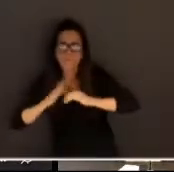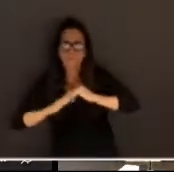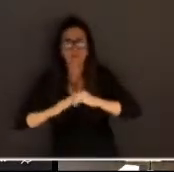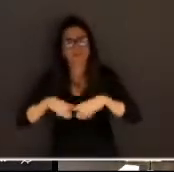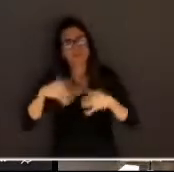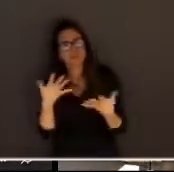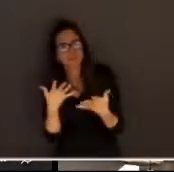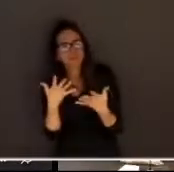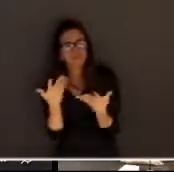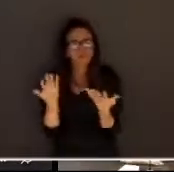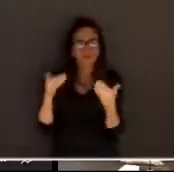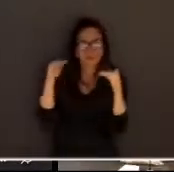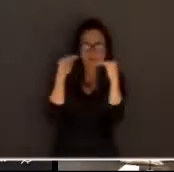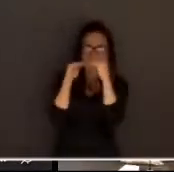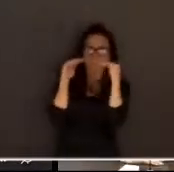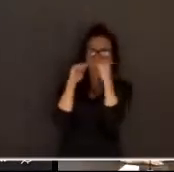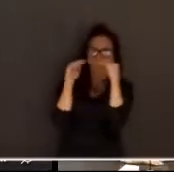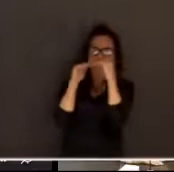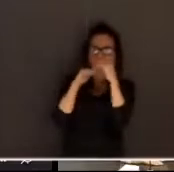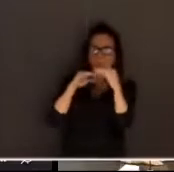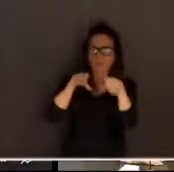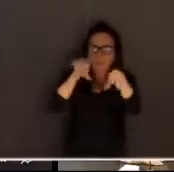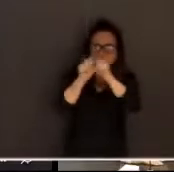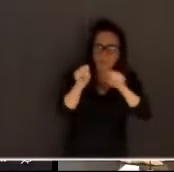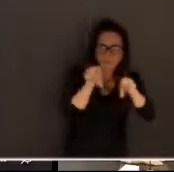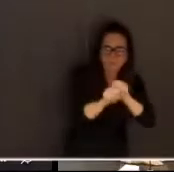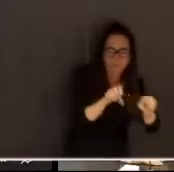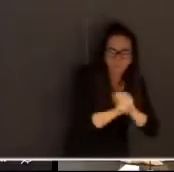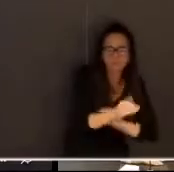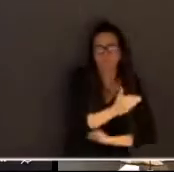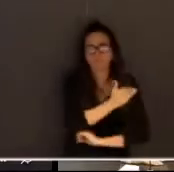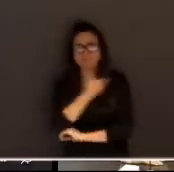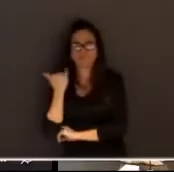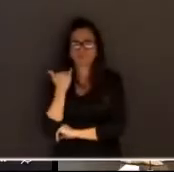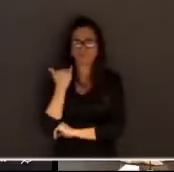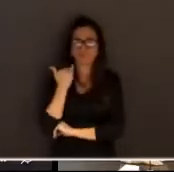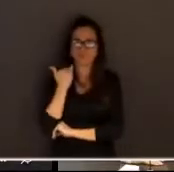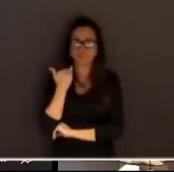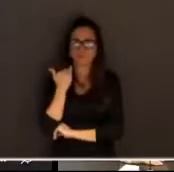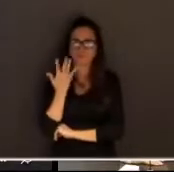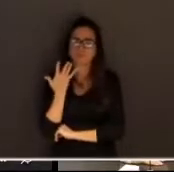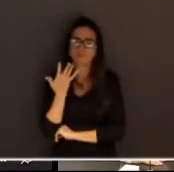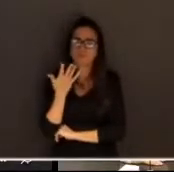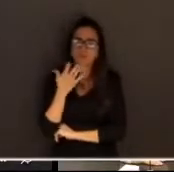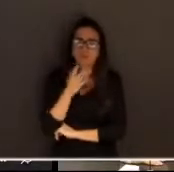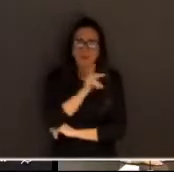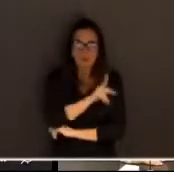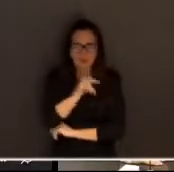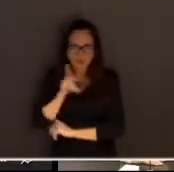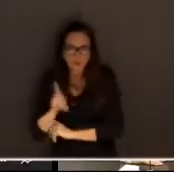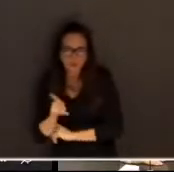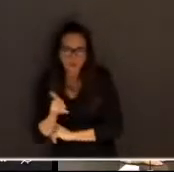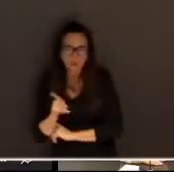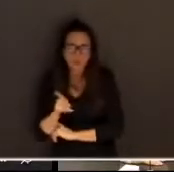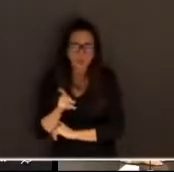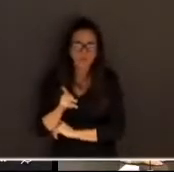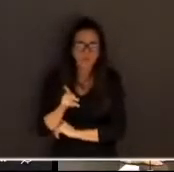uma cultura de morte na linha de Achille Membe o professor mexicano